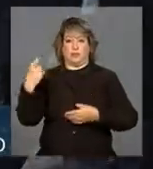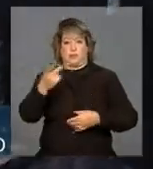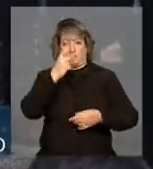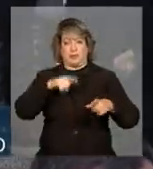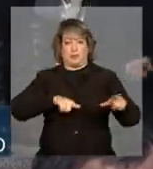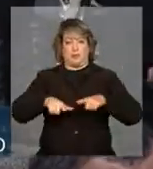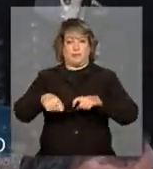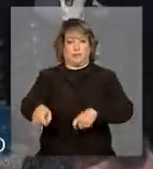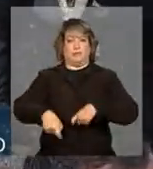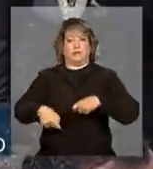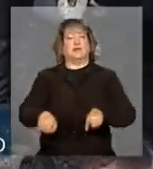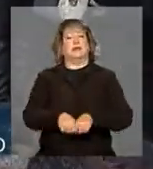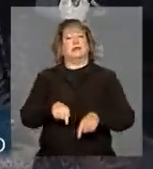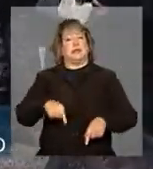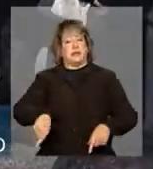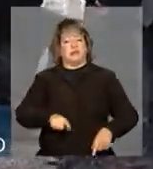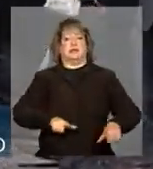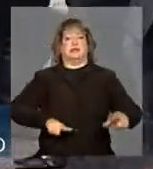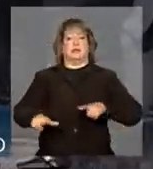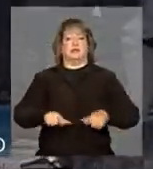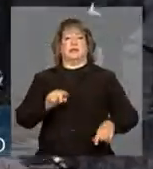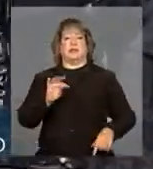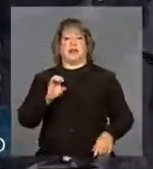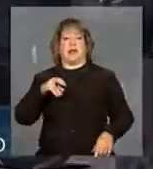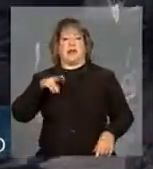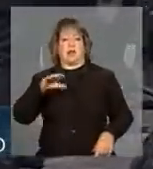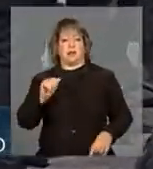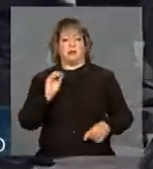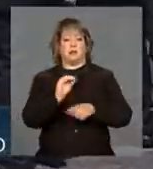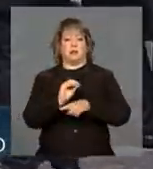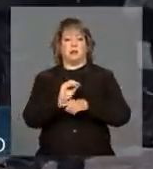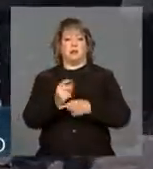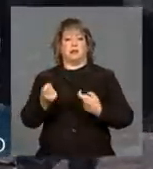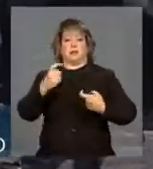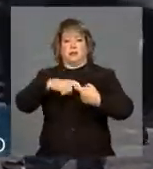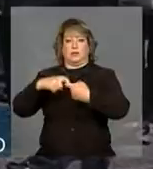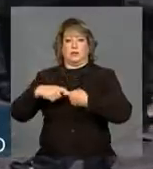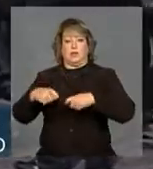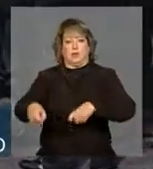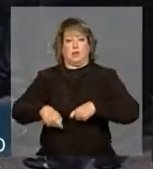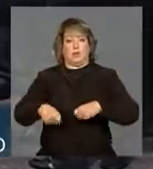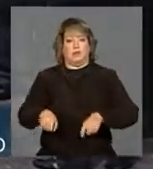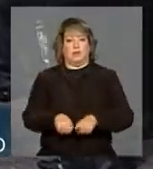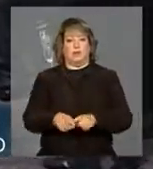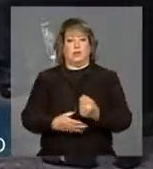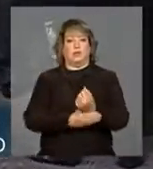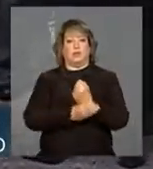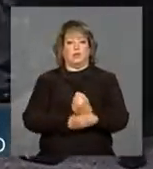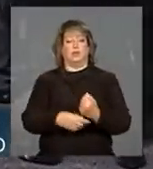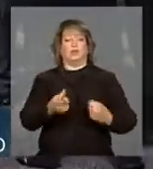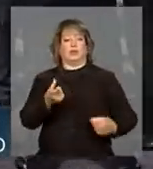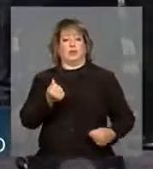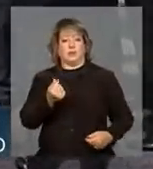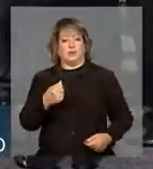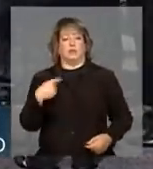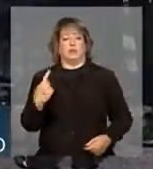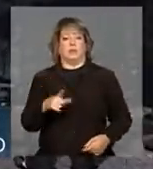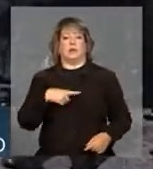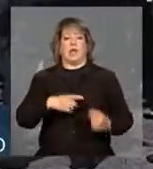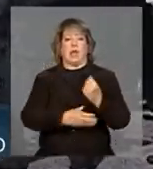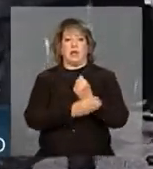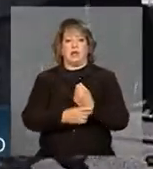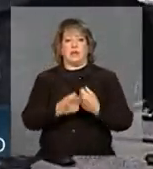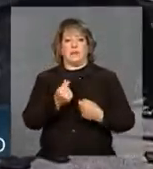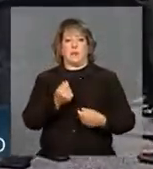envolvem também serviços de assistência técnica e extensão rural, cobertura de renda, garantia de preços e comercialização.